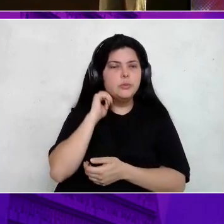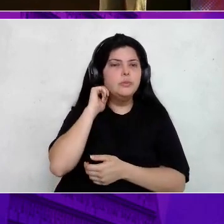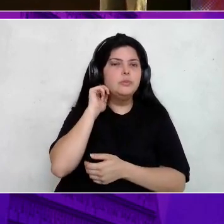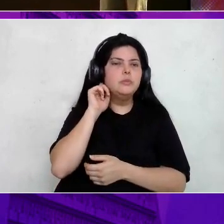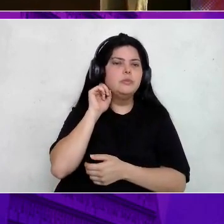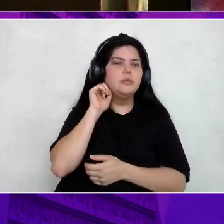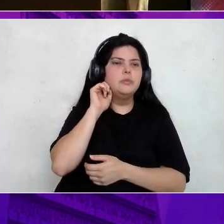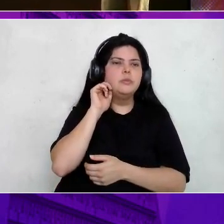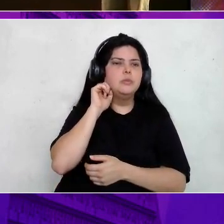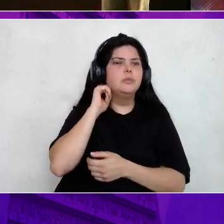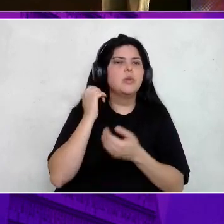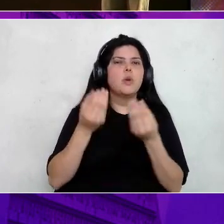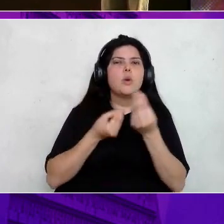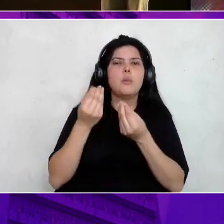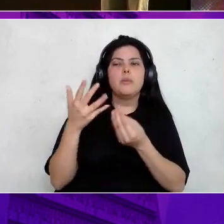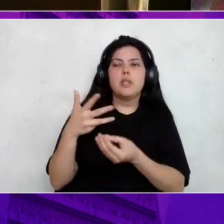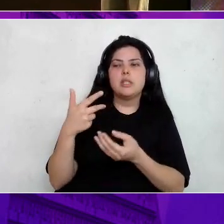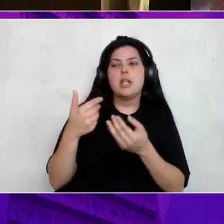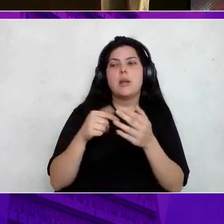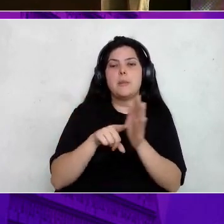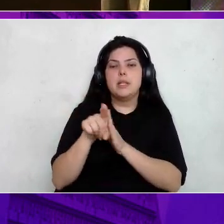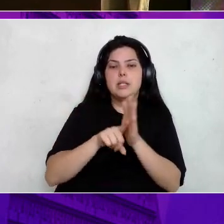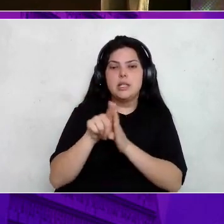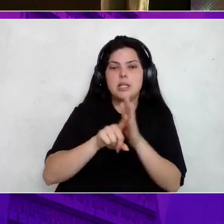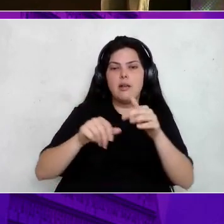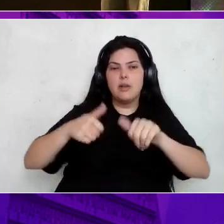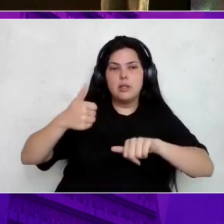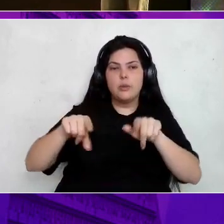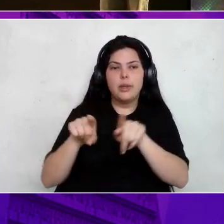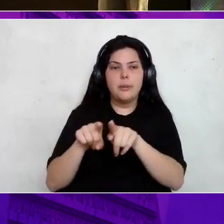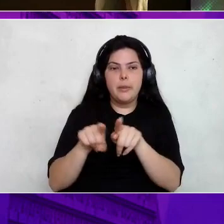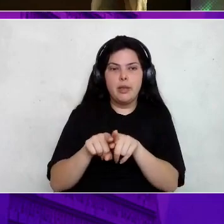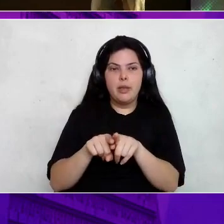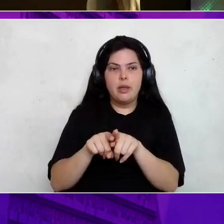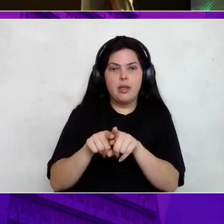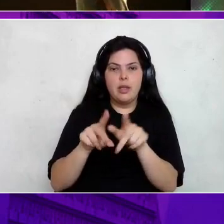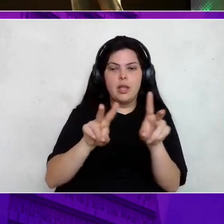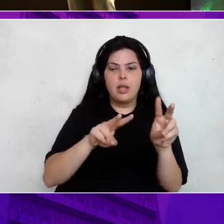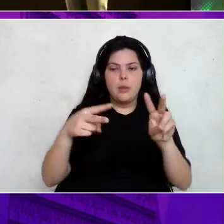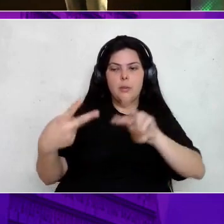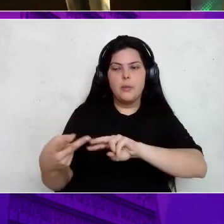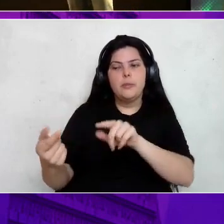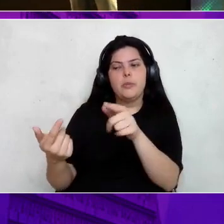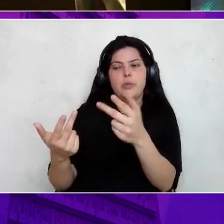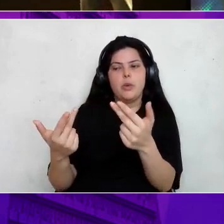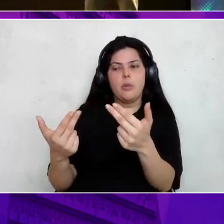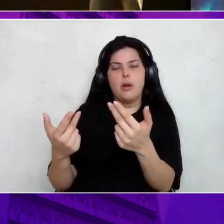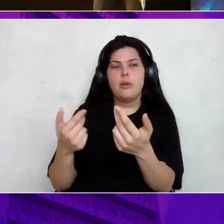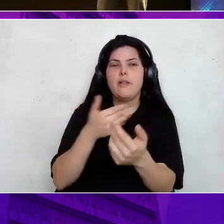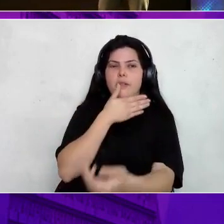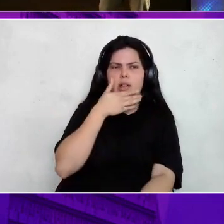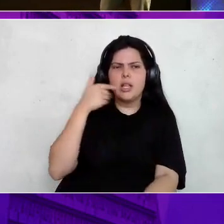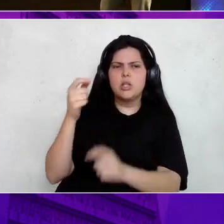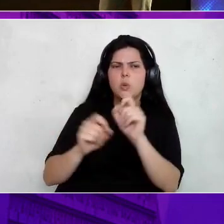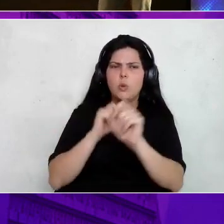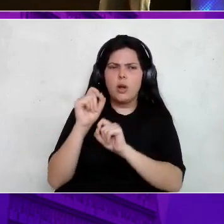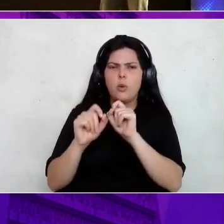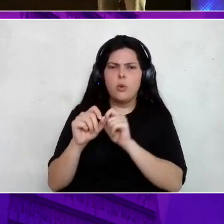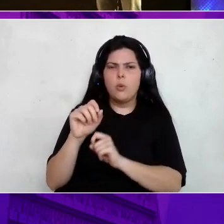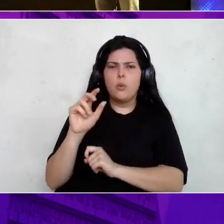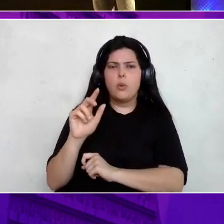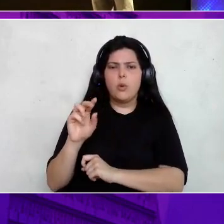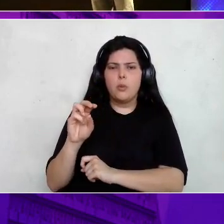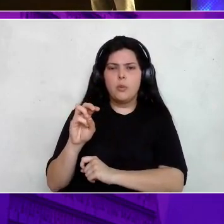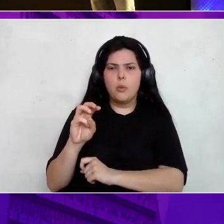para acelerar tanto consultas analíticas, como consultas que são transacionais também. E ele tem uma grande vantagem. Como o HeatWave é uma plataforma única,